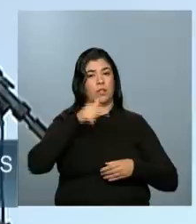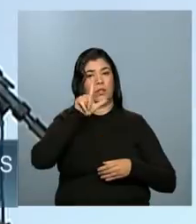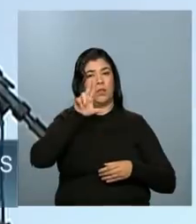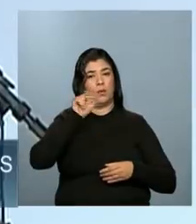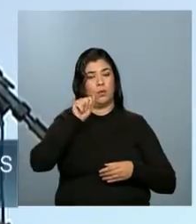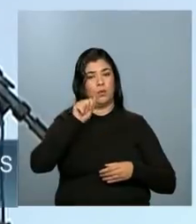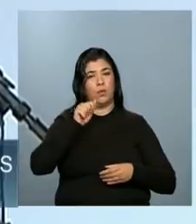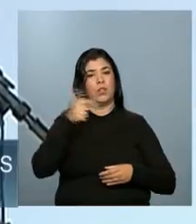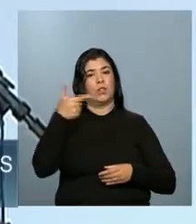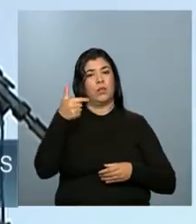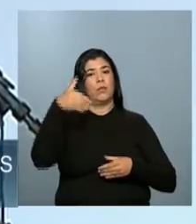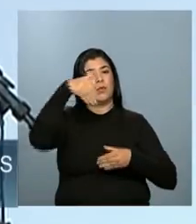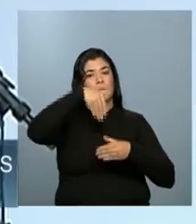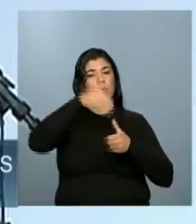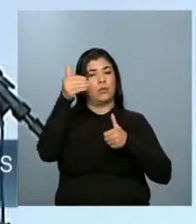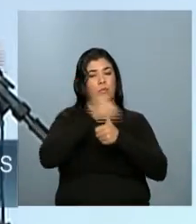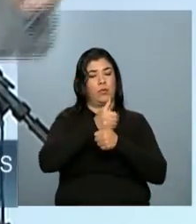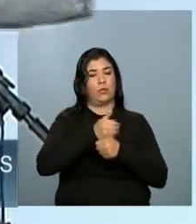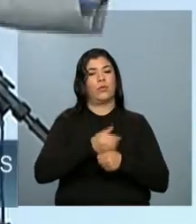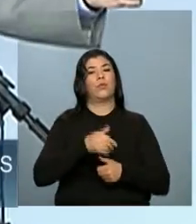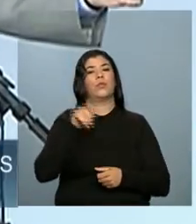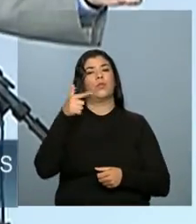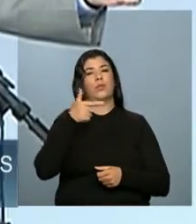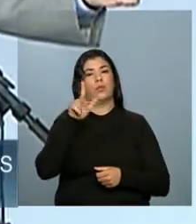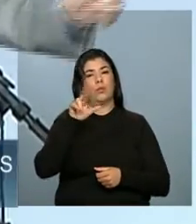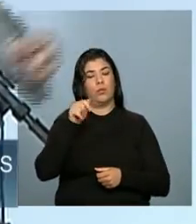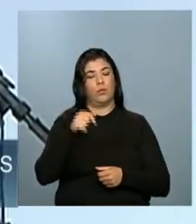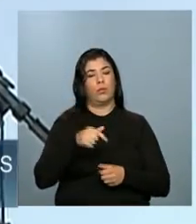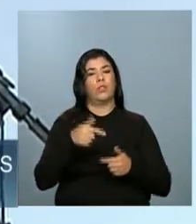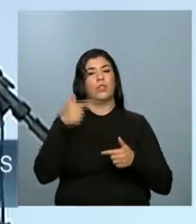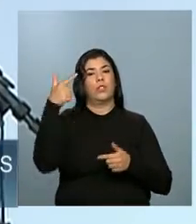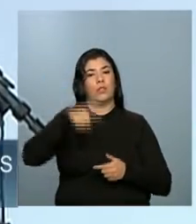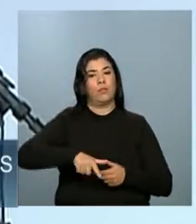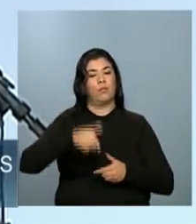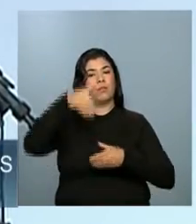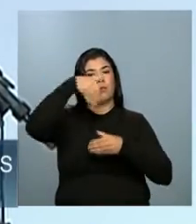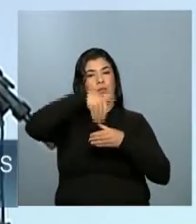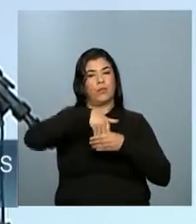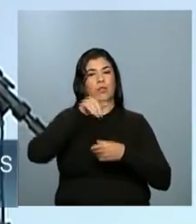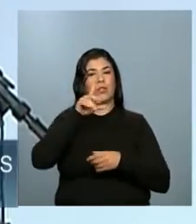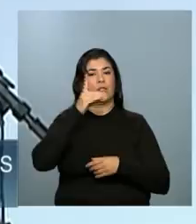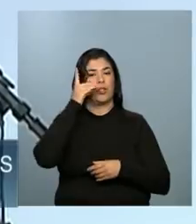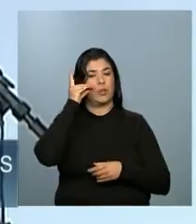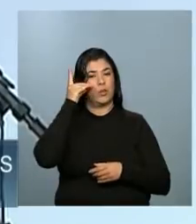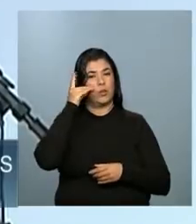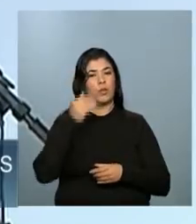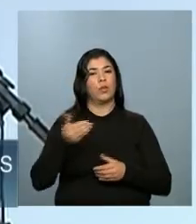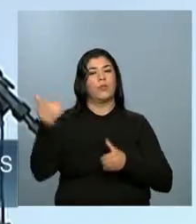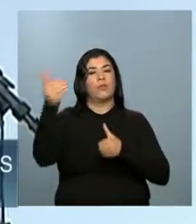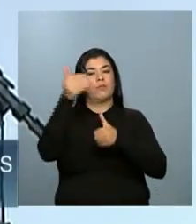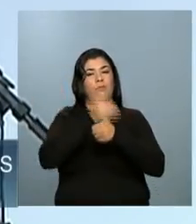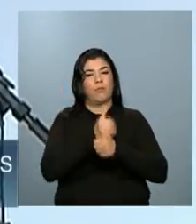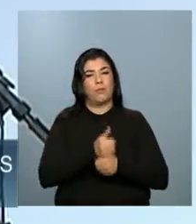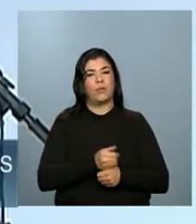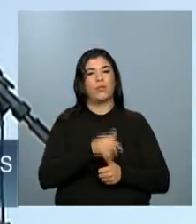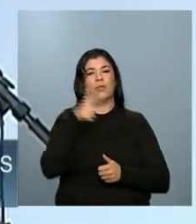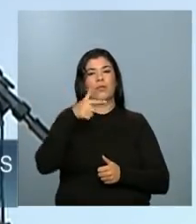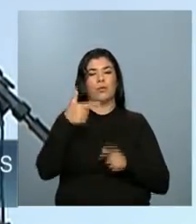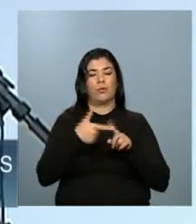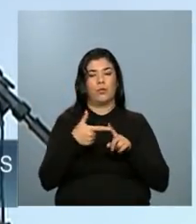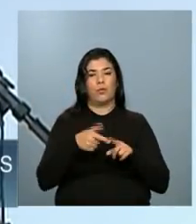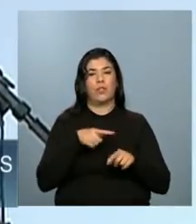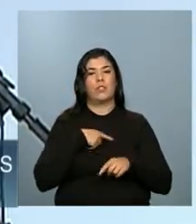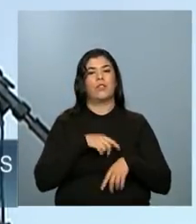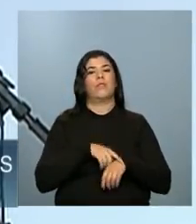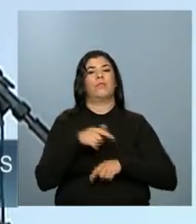reeleito, eleita a Presidenta Dilma e agora reeleita. Compromissos com o emprego, com a renda, com a saúde, com a